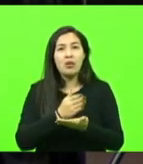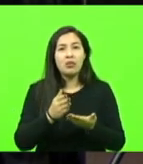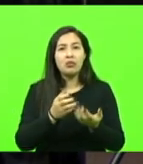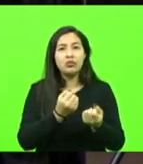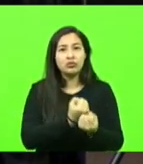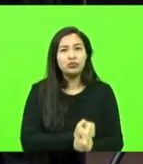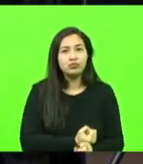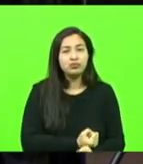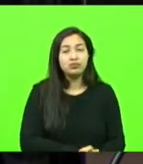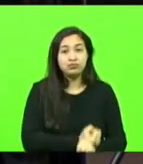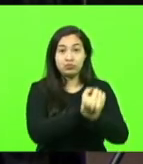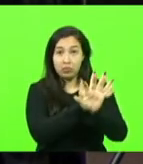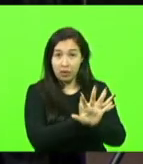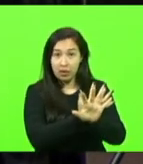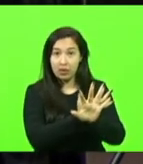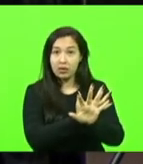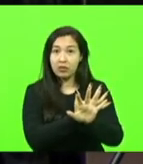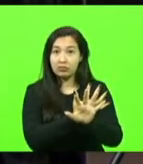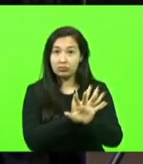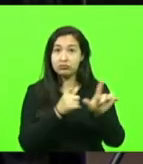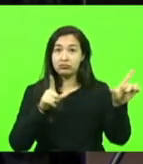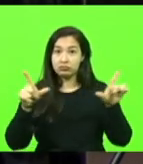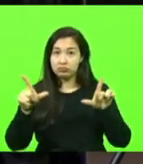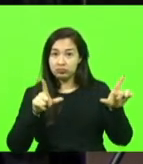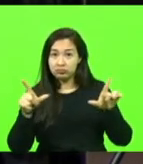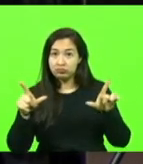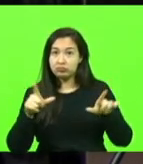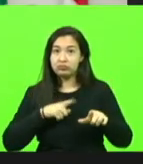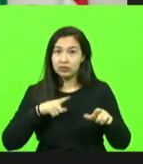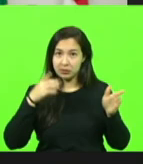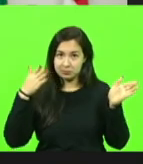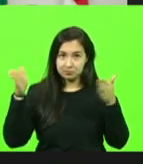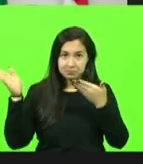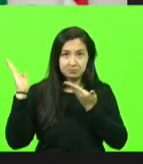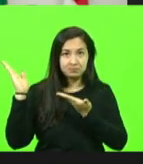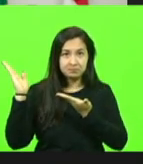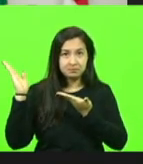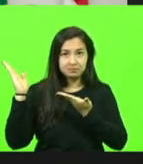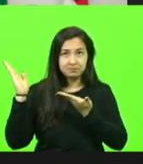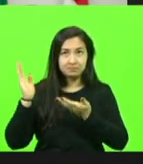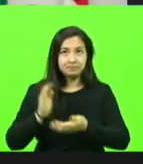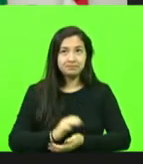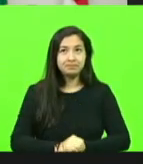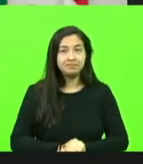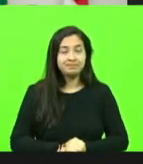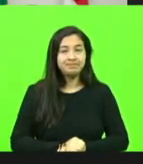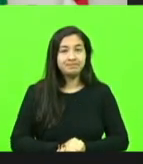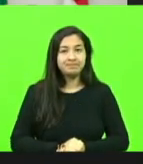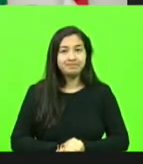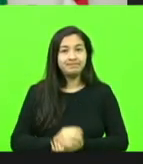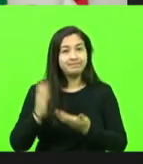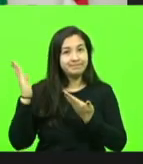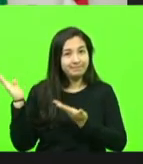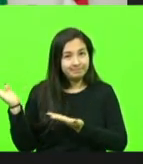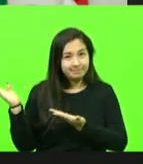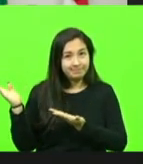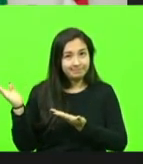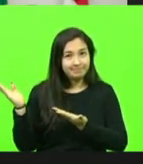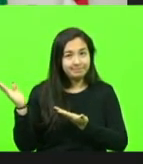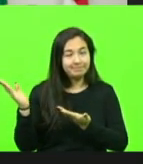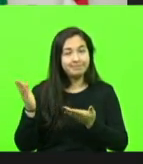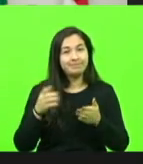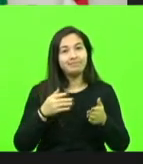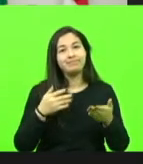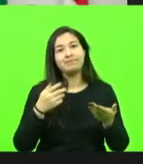em tela. Coloca lá para mim a tela lá do Zoom. Deputados que estão em tela, deputado Jair Mioto,